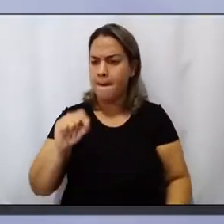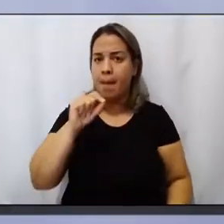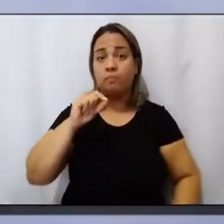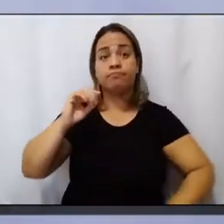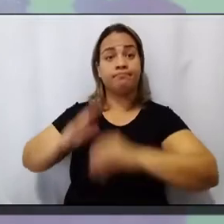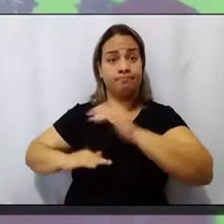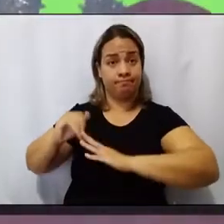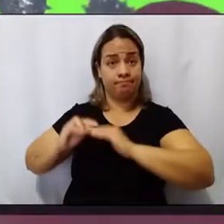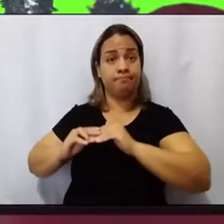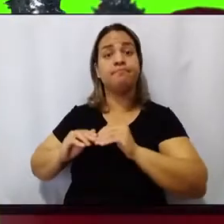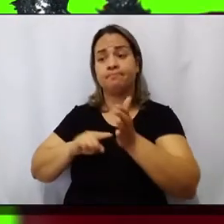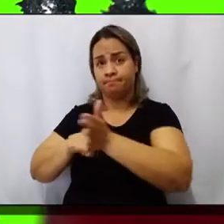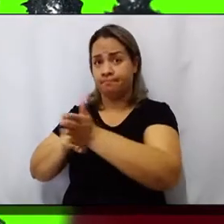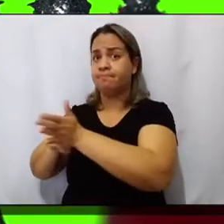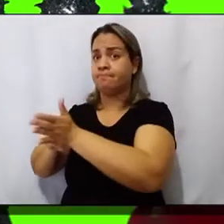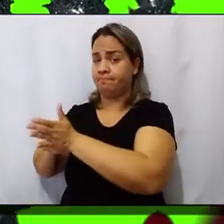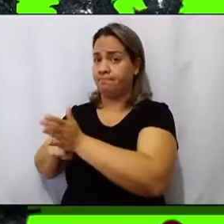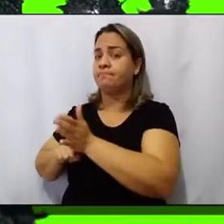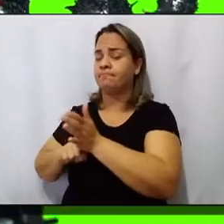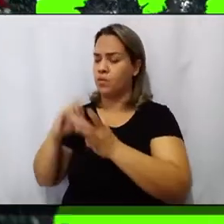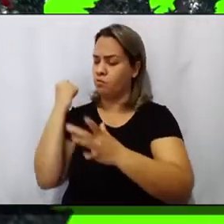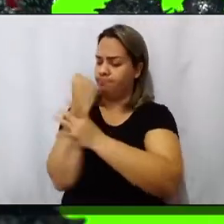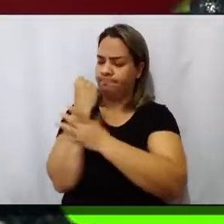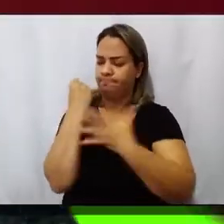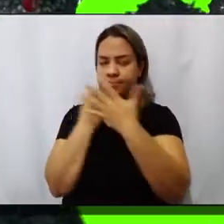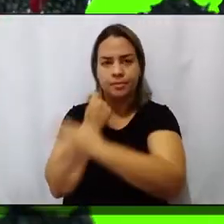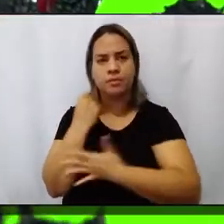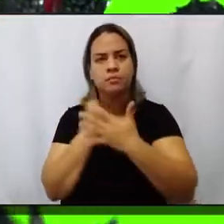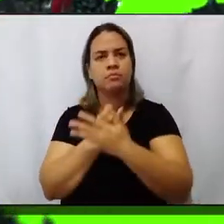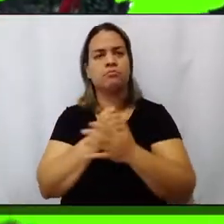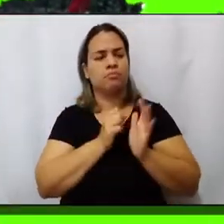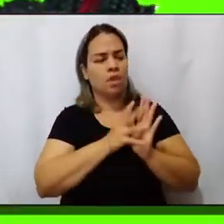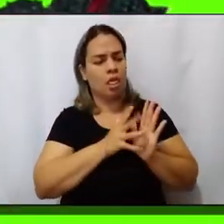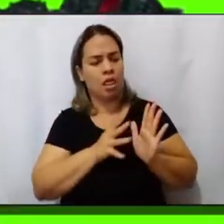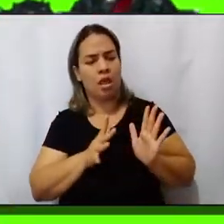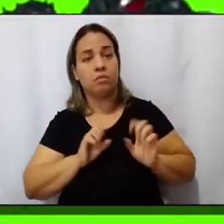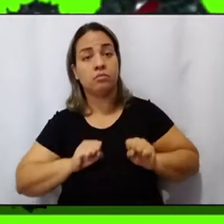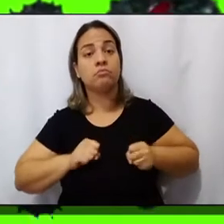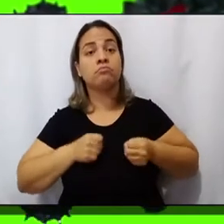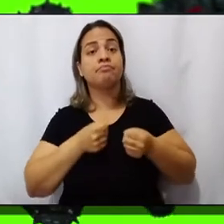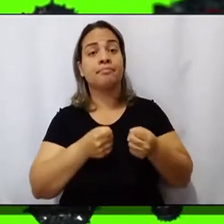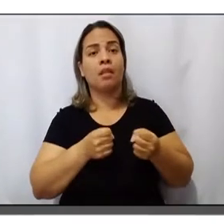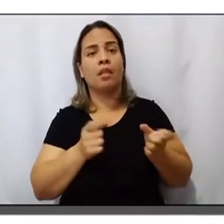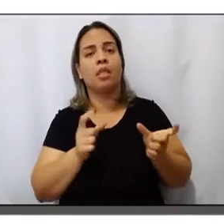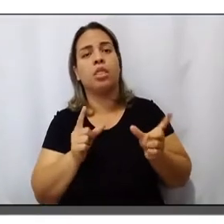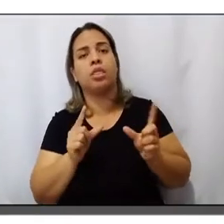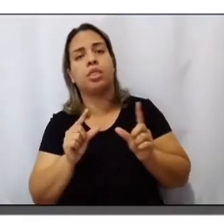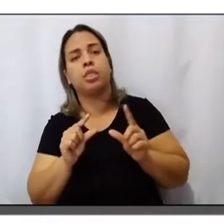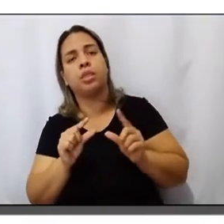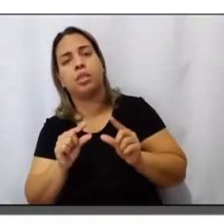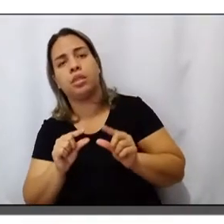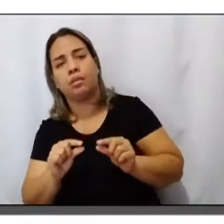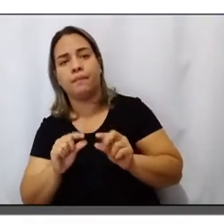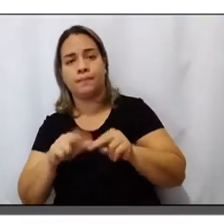têm identificado que a concentração de anticorpos produzida após a infecção natural, ela